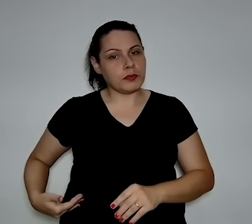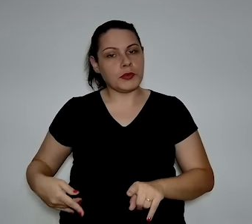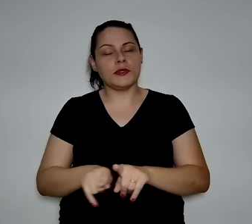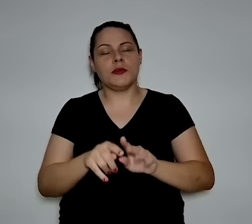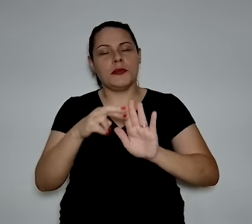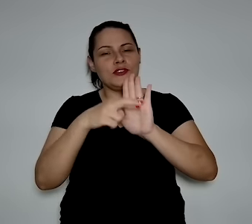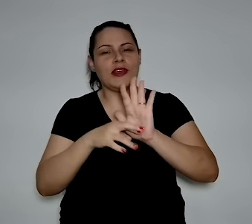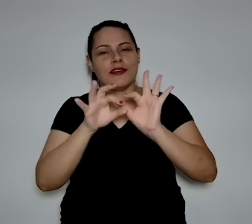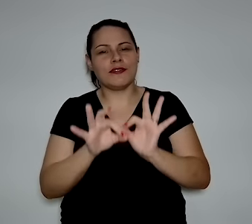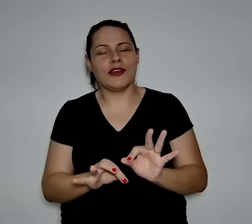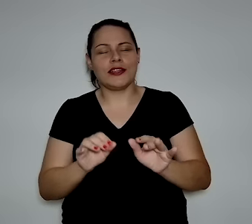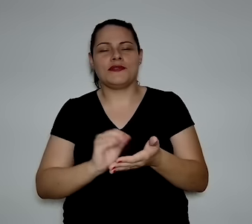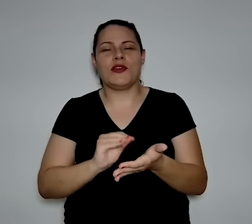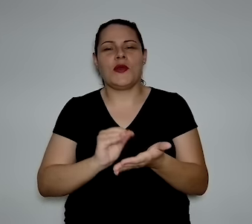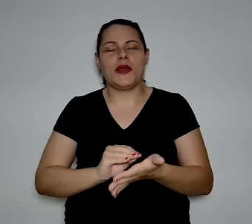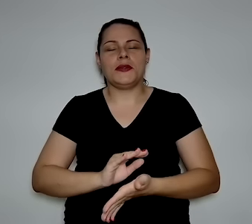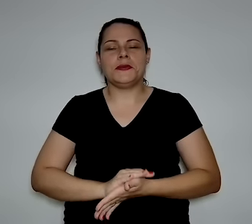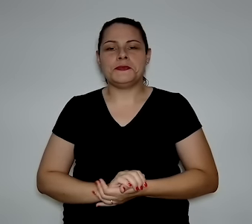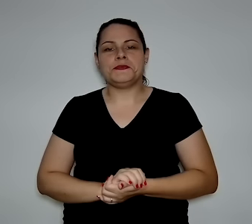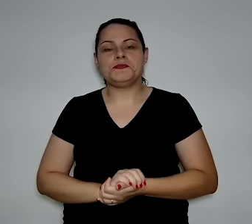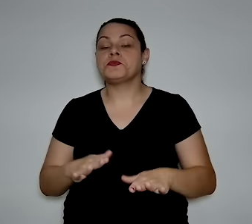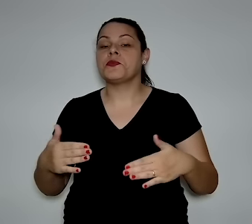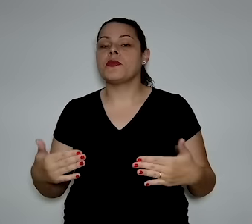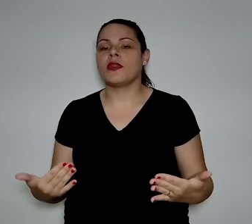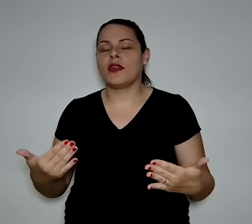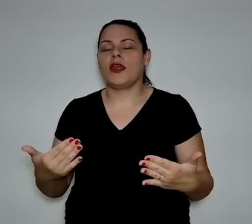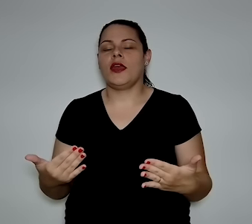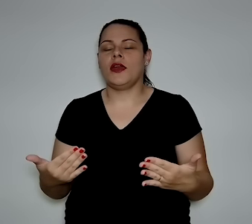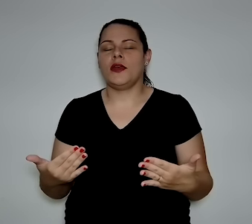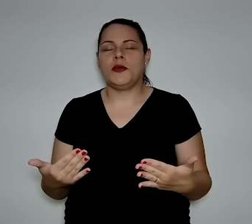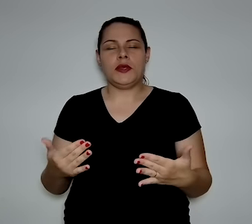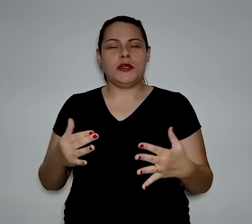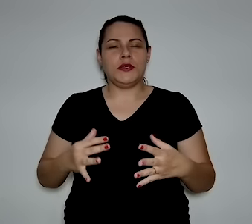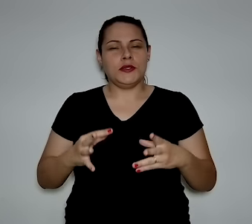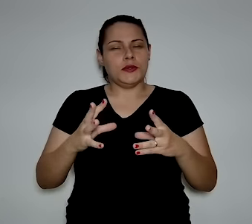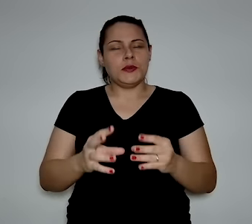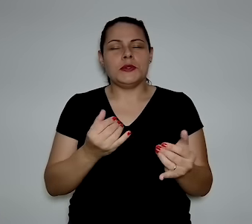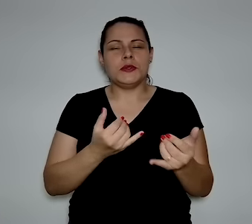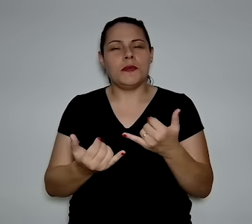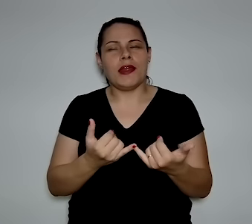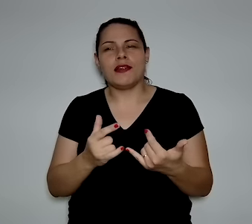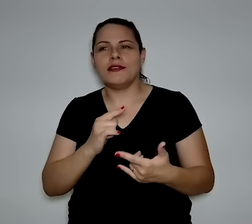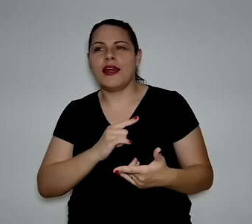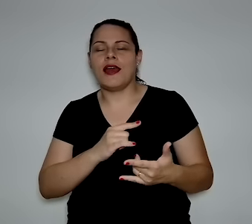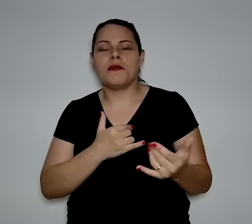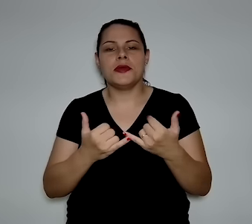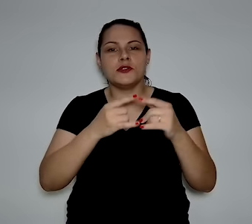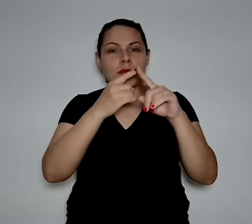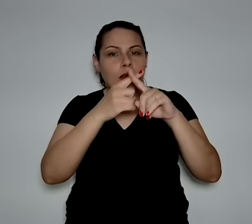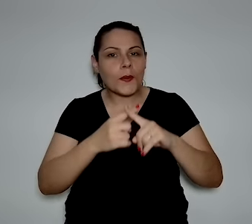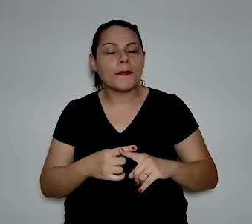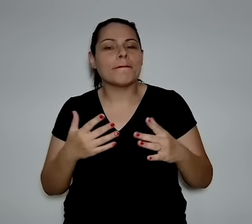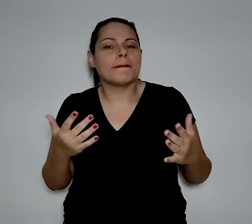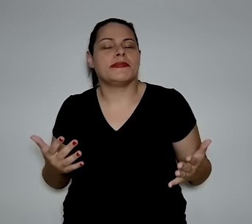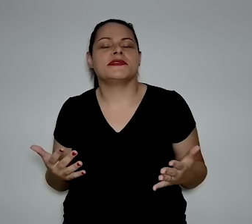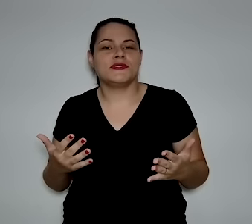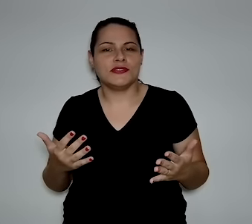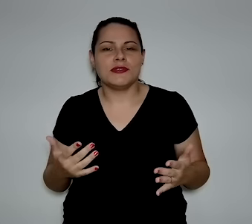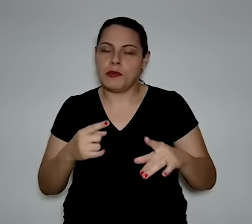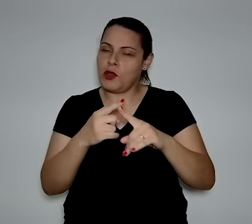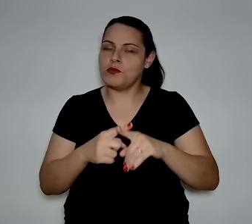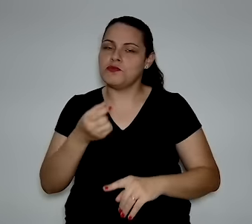E, passando aqui para o Caio, porque está meio que uma competição